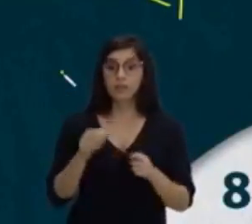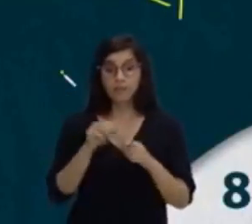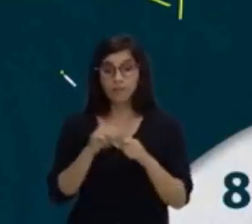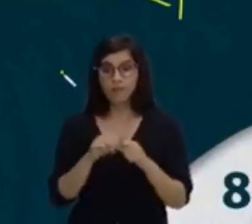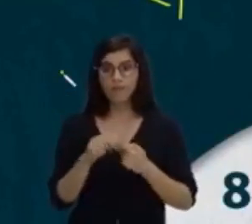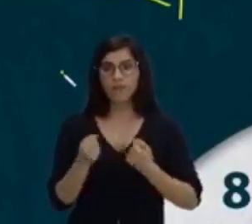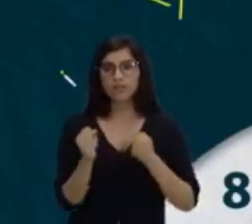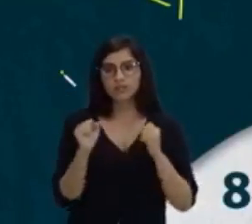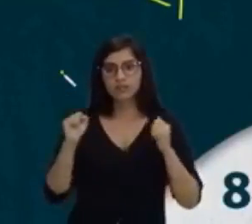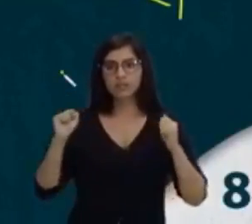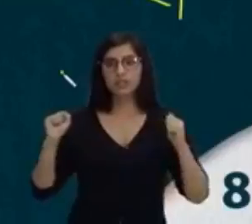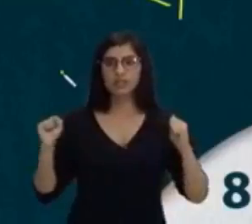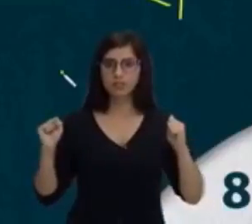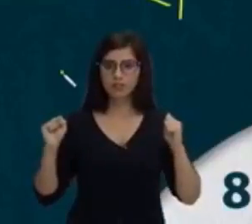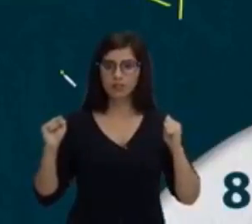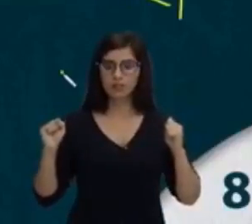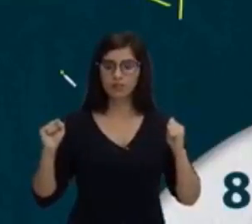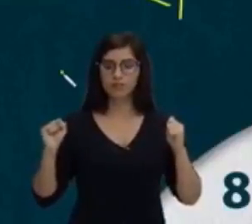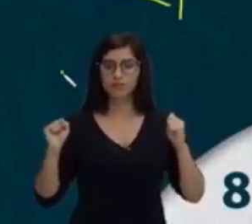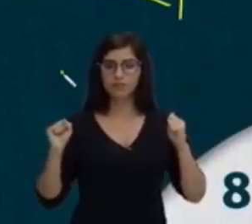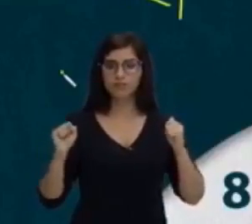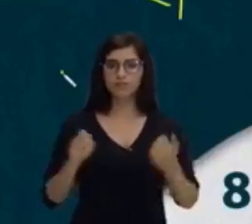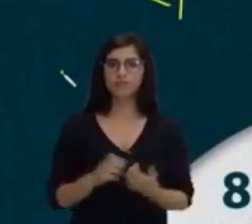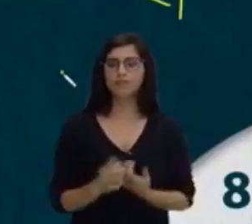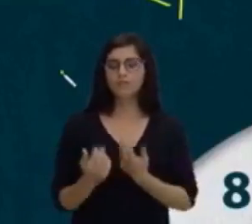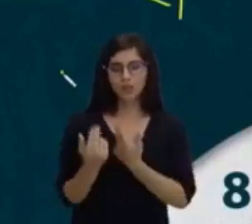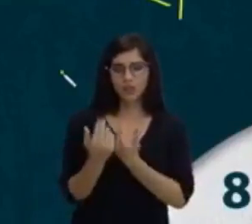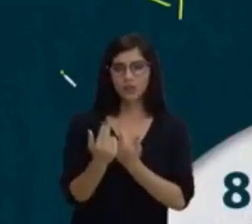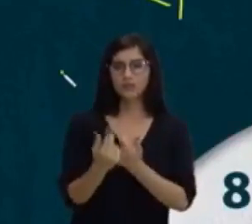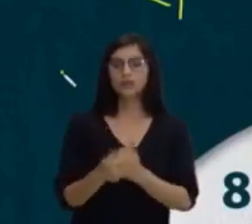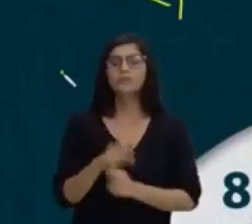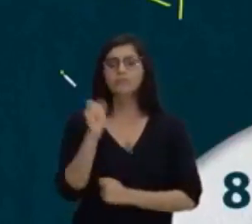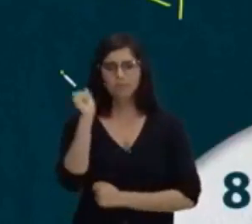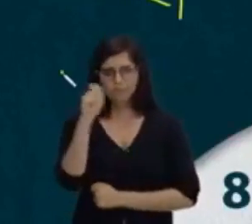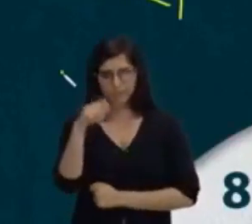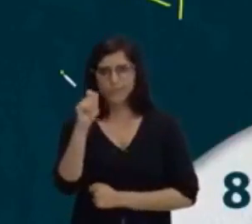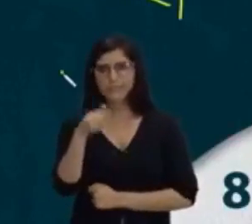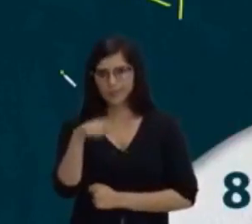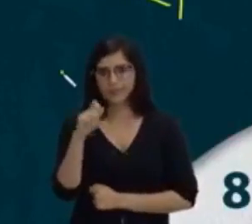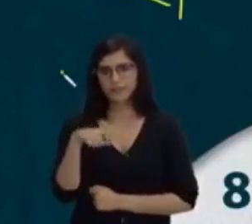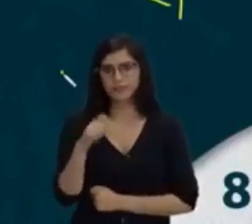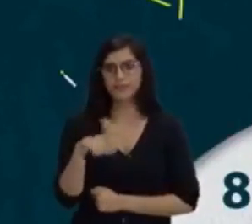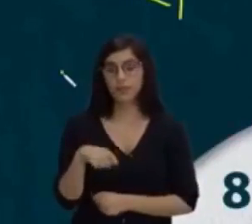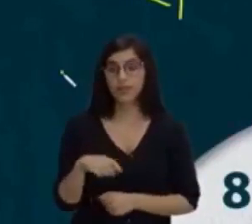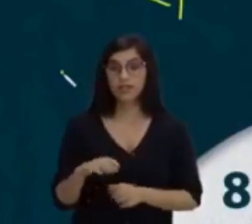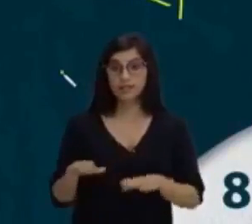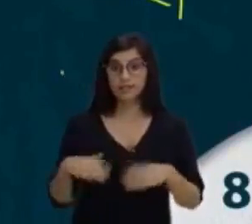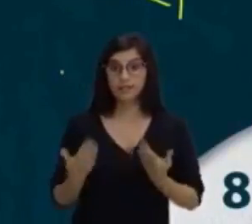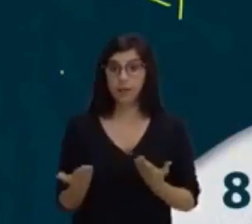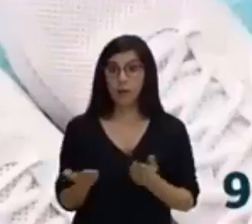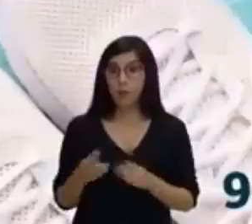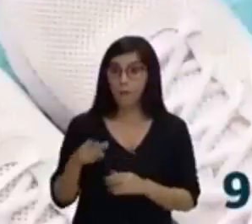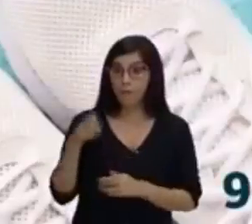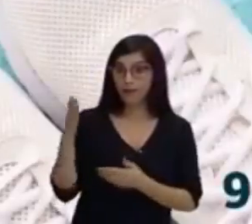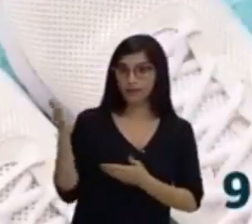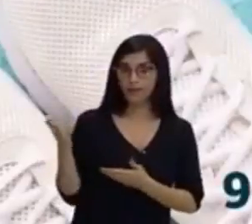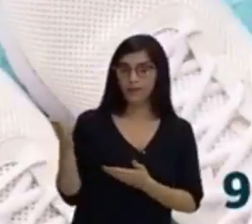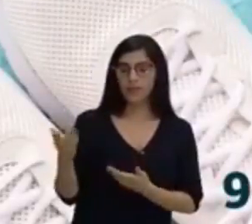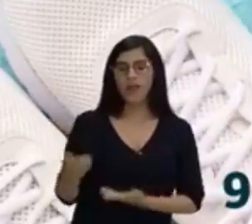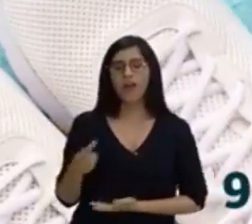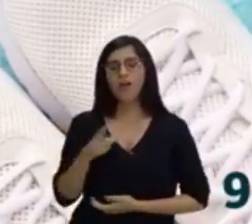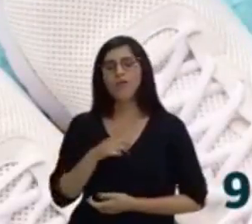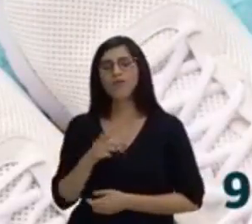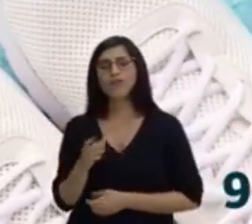ponto de alongar dessa forma? Com certeza sim. E dessa forma, eu tenho uma chamada, um